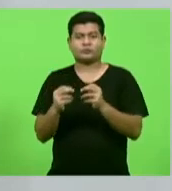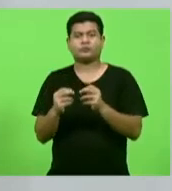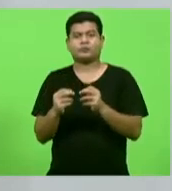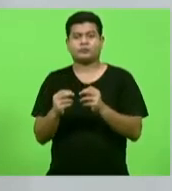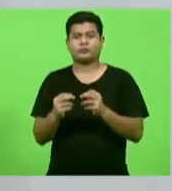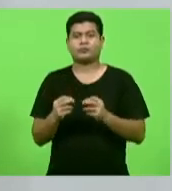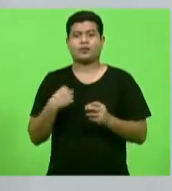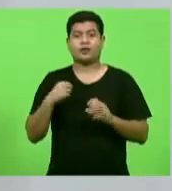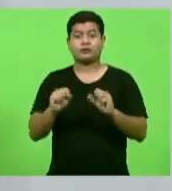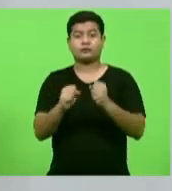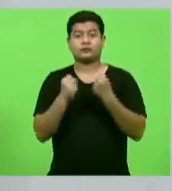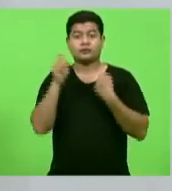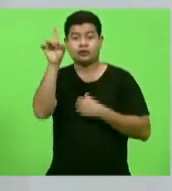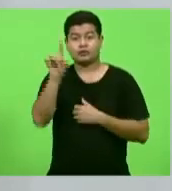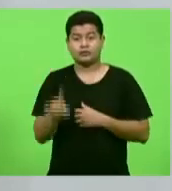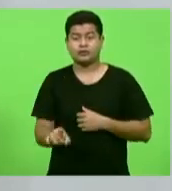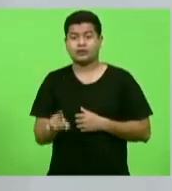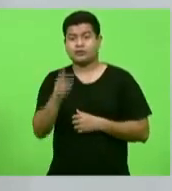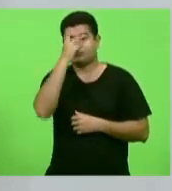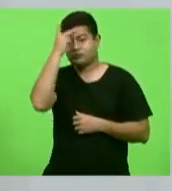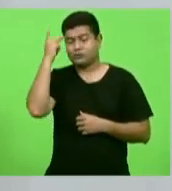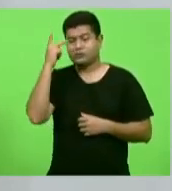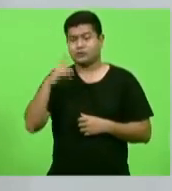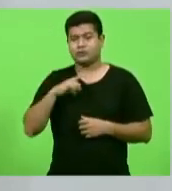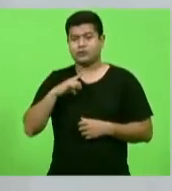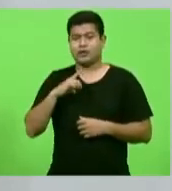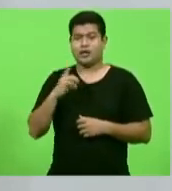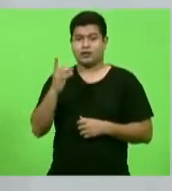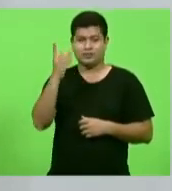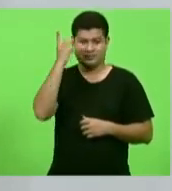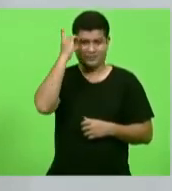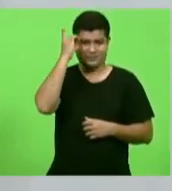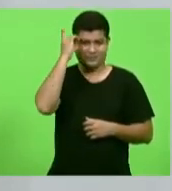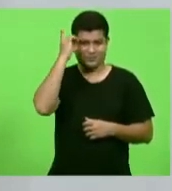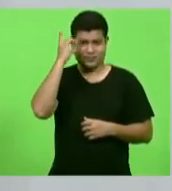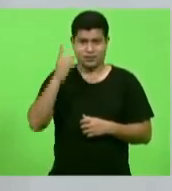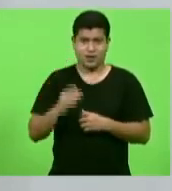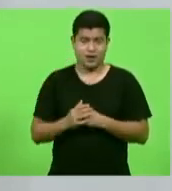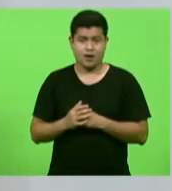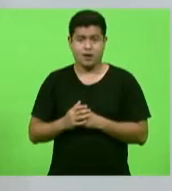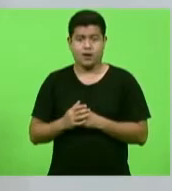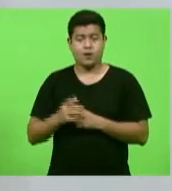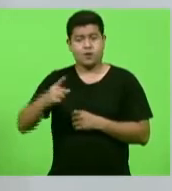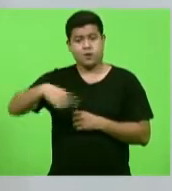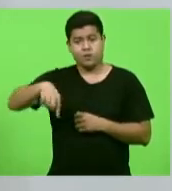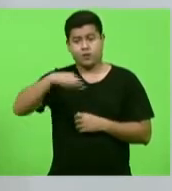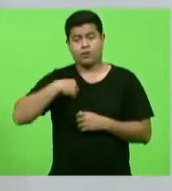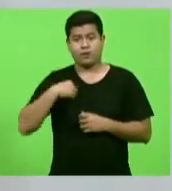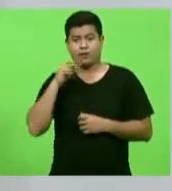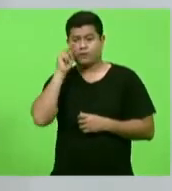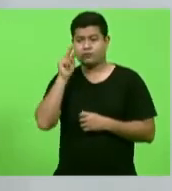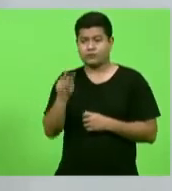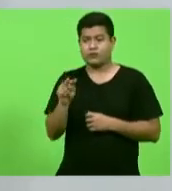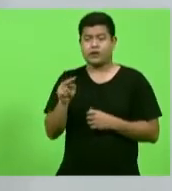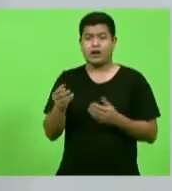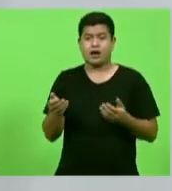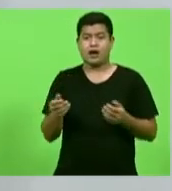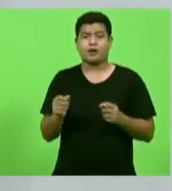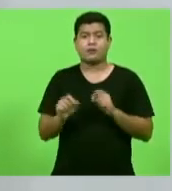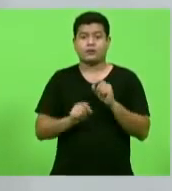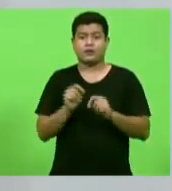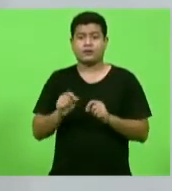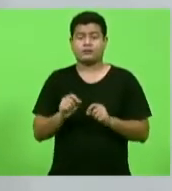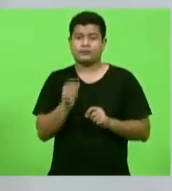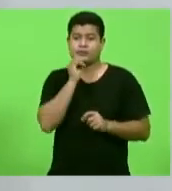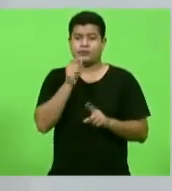defende aí os direitos das pessoas com síndrome de Down, na qual vemos aqui os dados de que uma pessoa com síndrome de Down